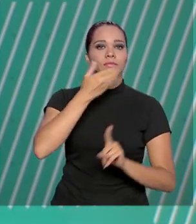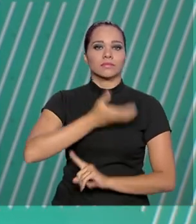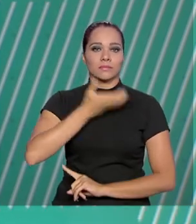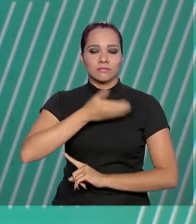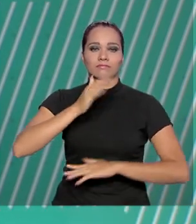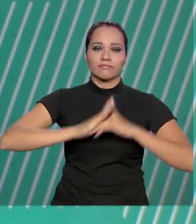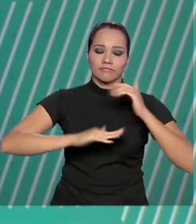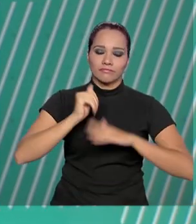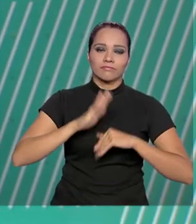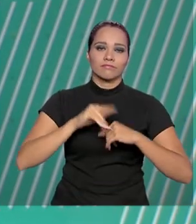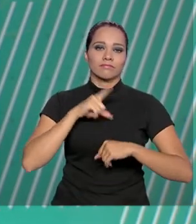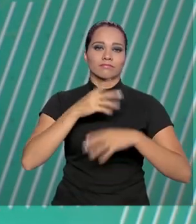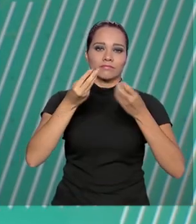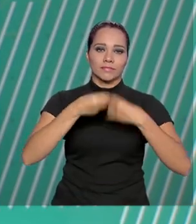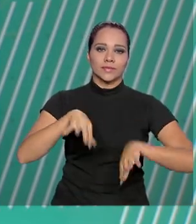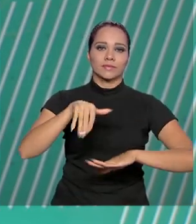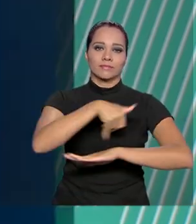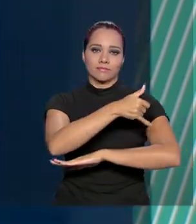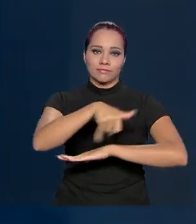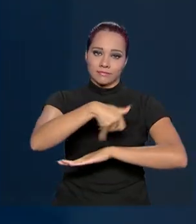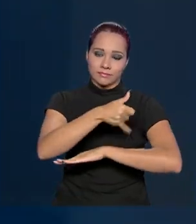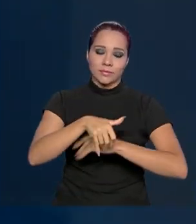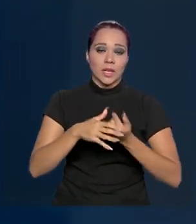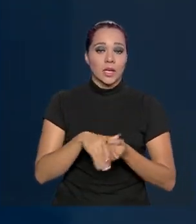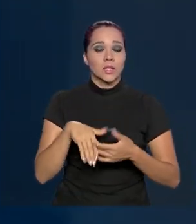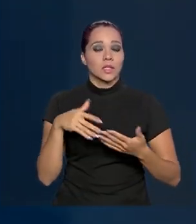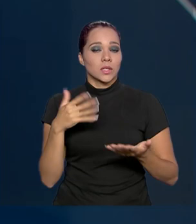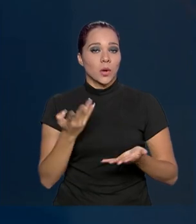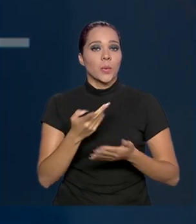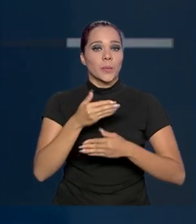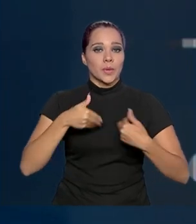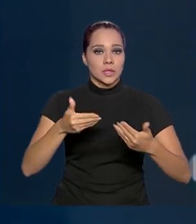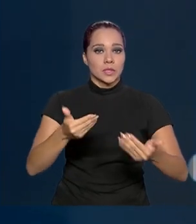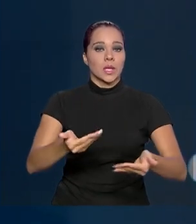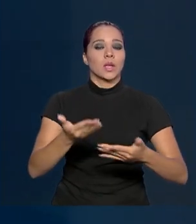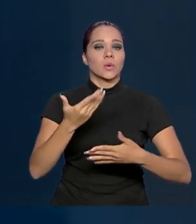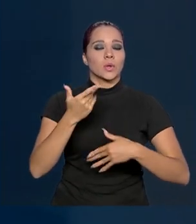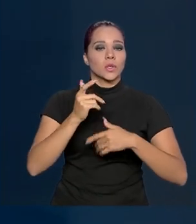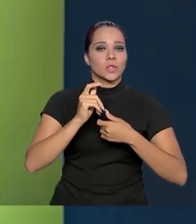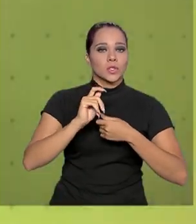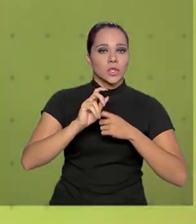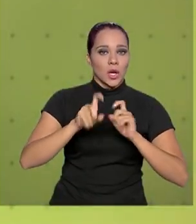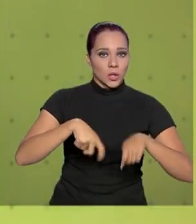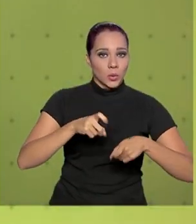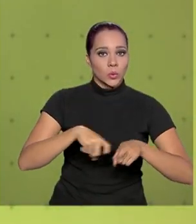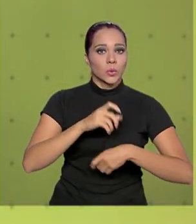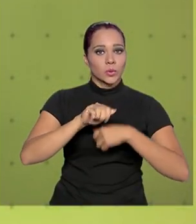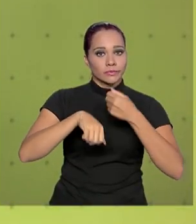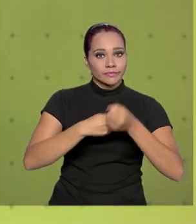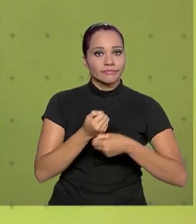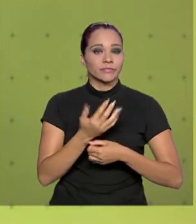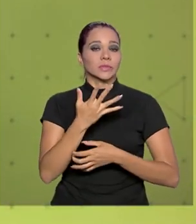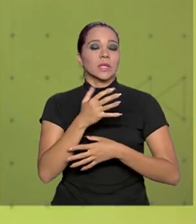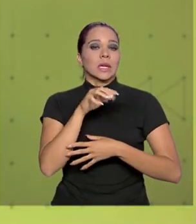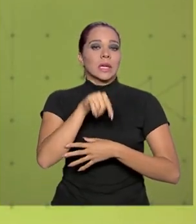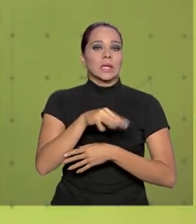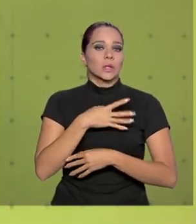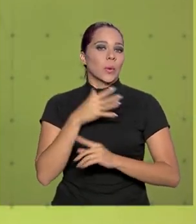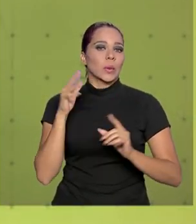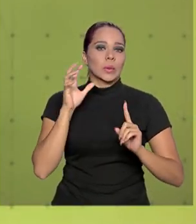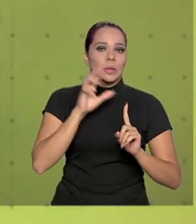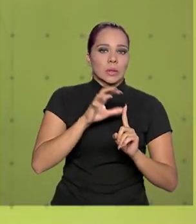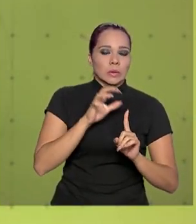profissionais prejudicados pelo óleo. De acordo com o Ministério da Agricultura, Pecuária e Abastecimento, esse benefício não interfere no